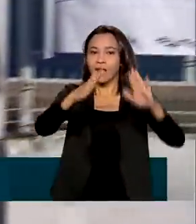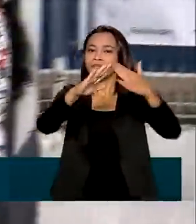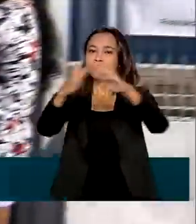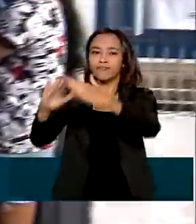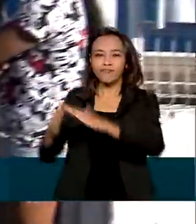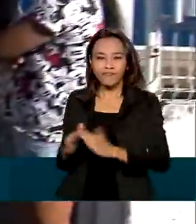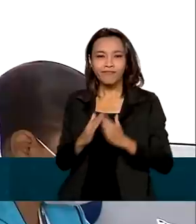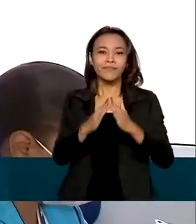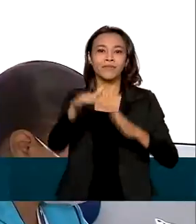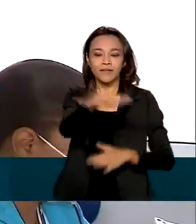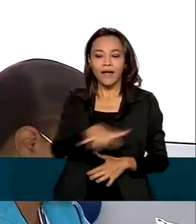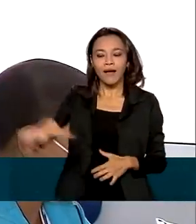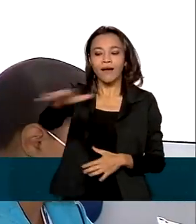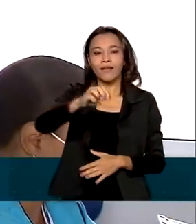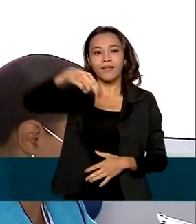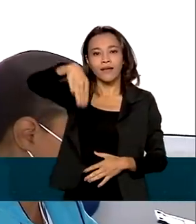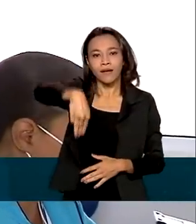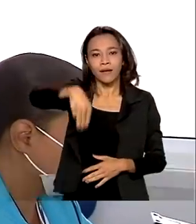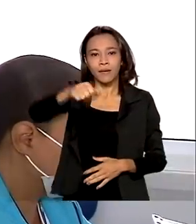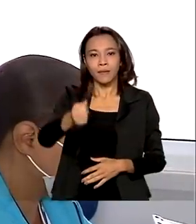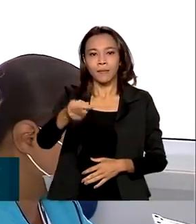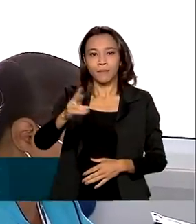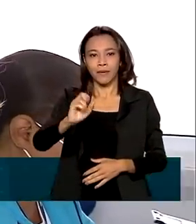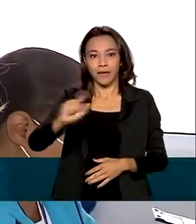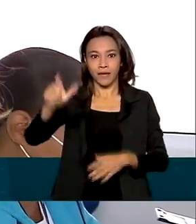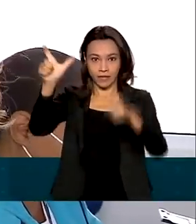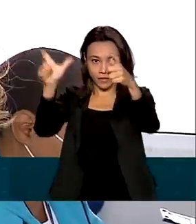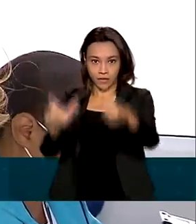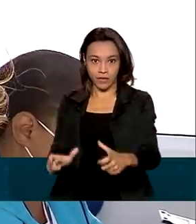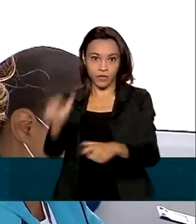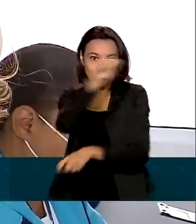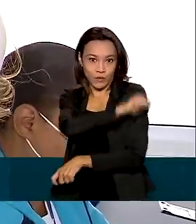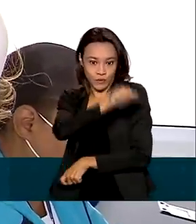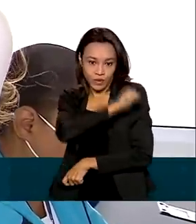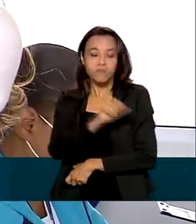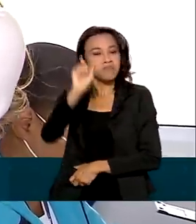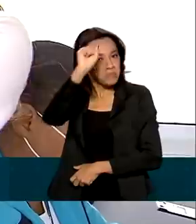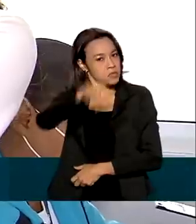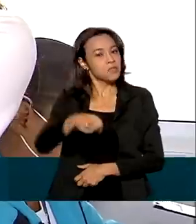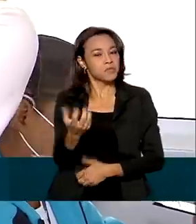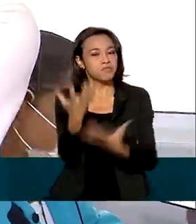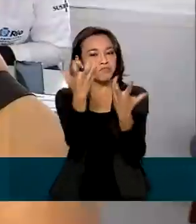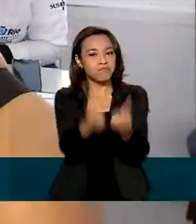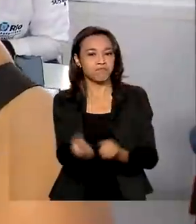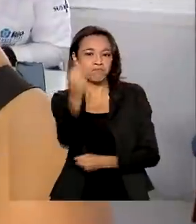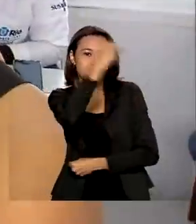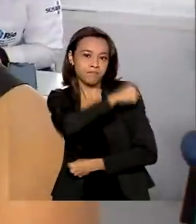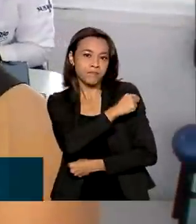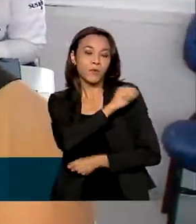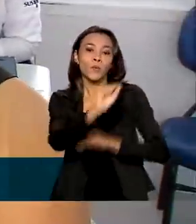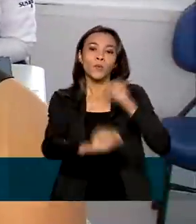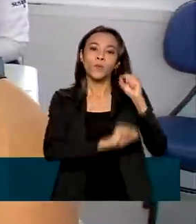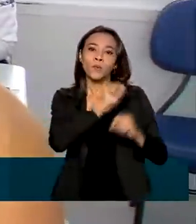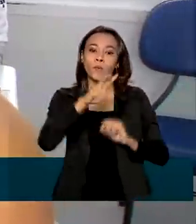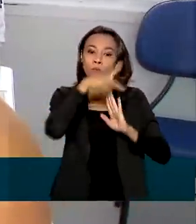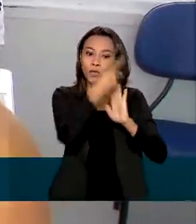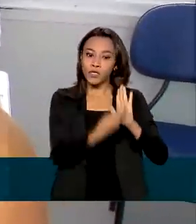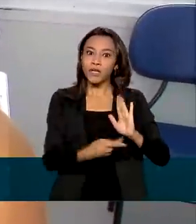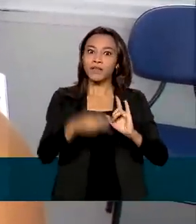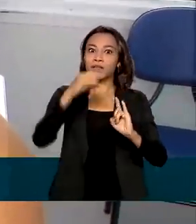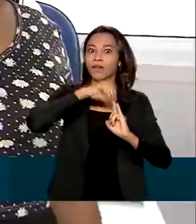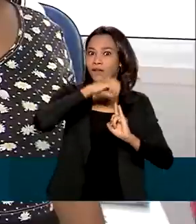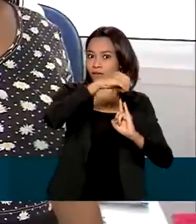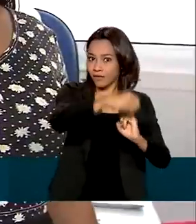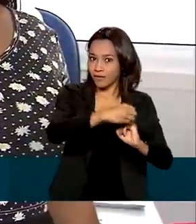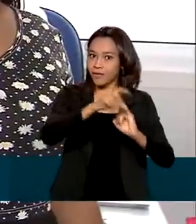Maré, no Rio de Janeiro, disseram sim para a vacina contra o coronavírus e aderiram em massa ao projeto da Fiocruz, que